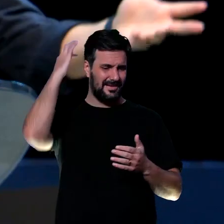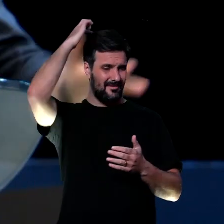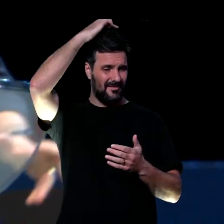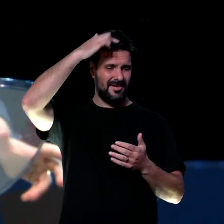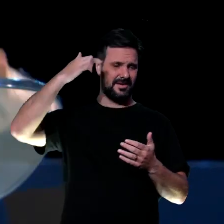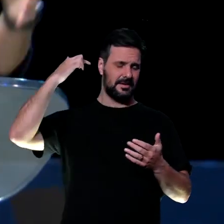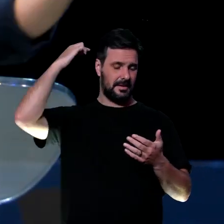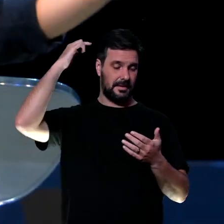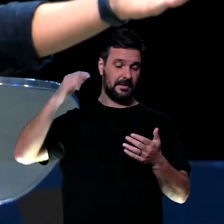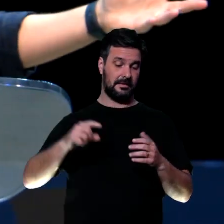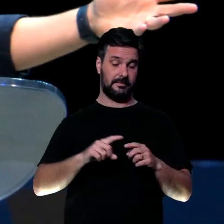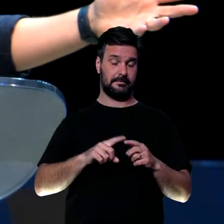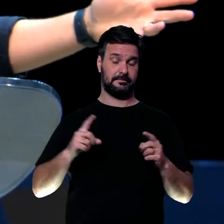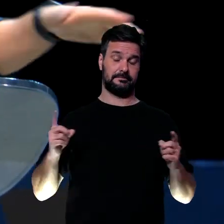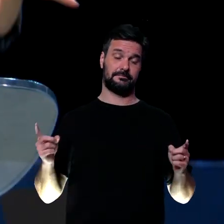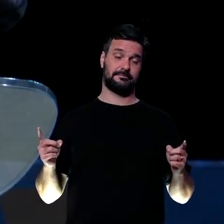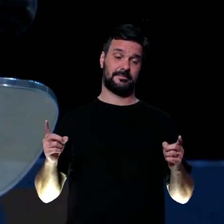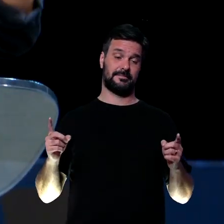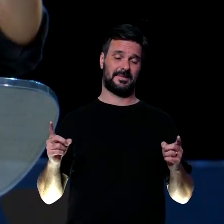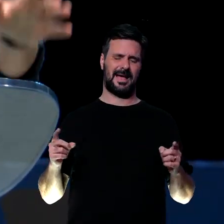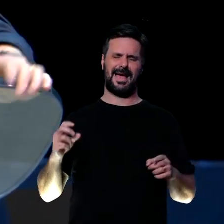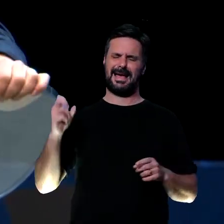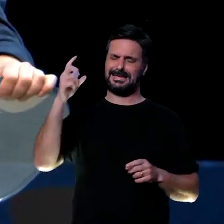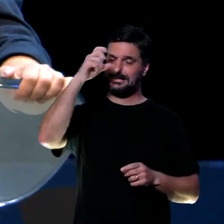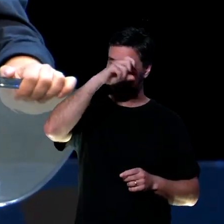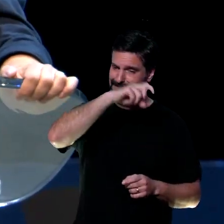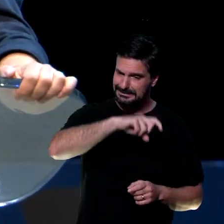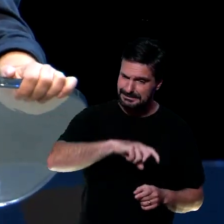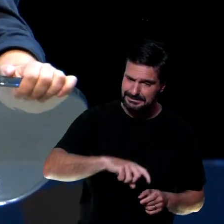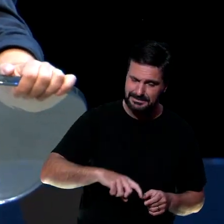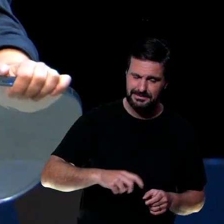mas daí vai ter o namoro, não consegue se segurar, ah, é muito difícil né pastor,